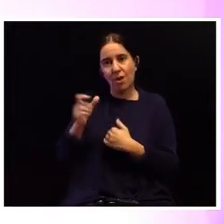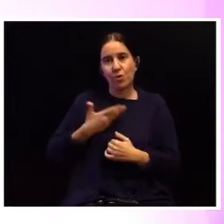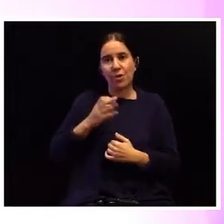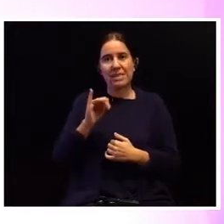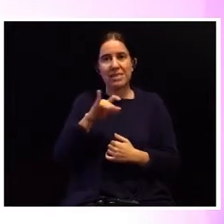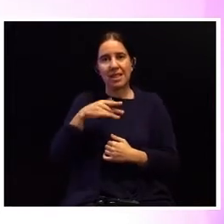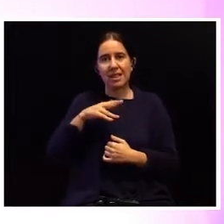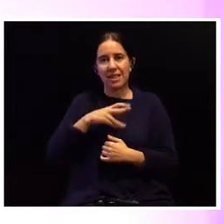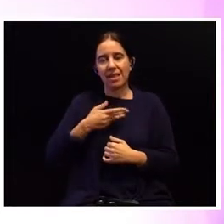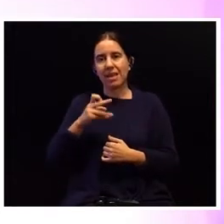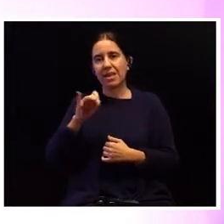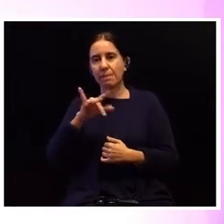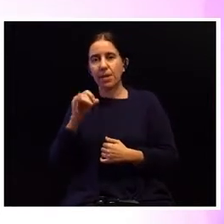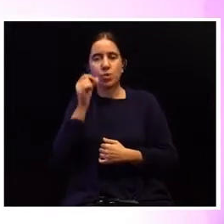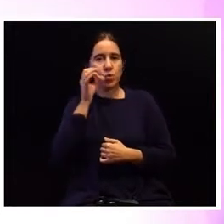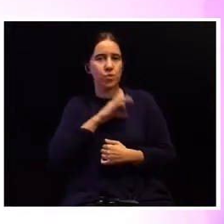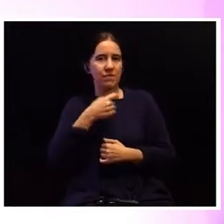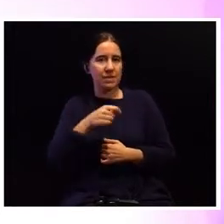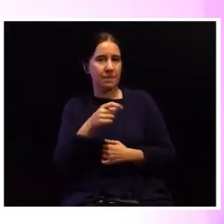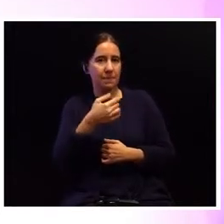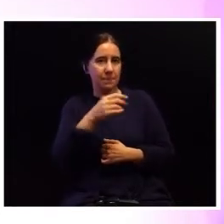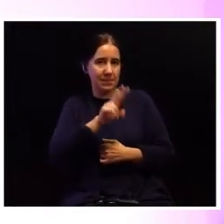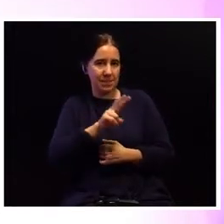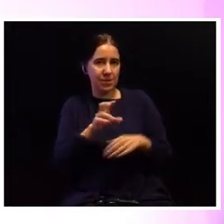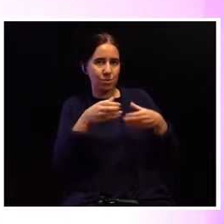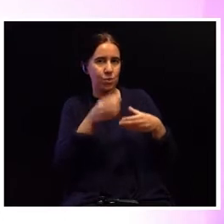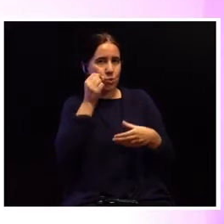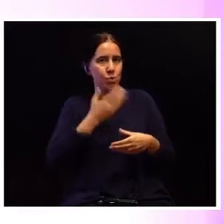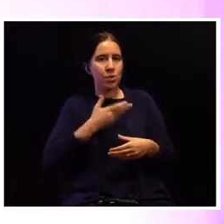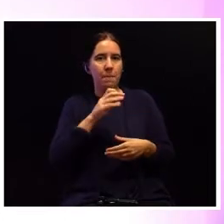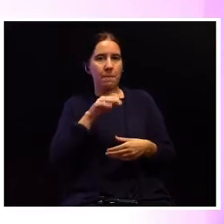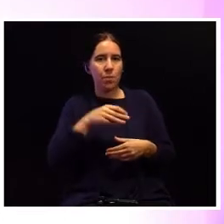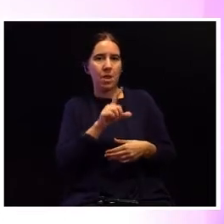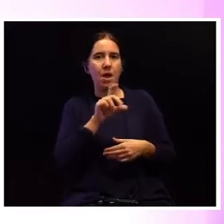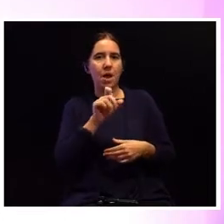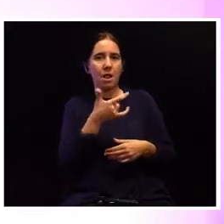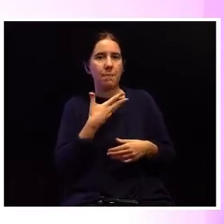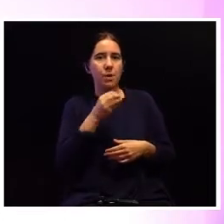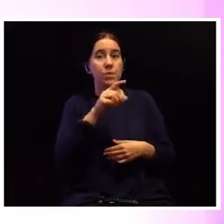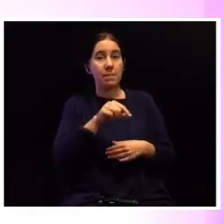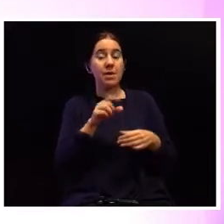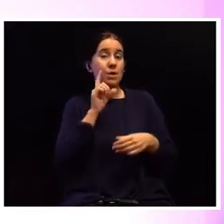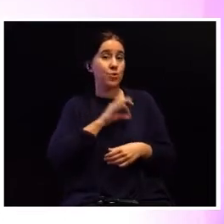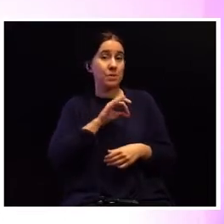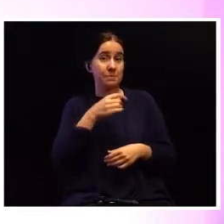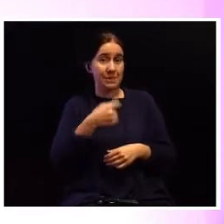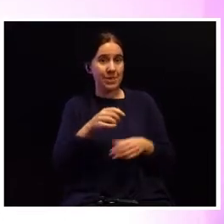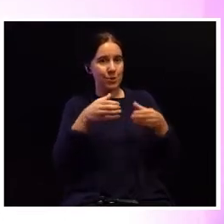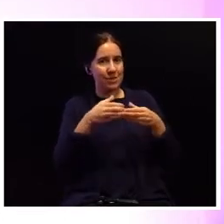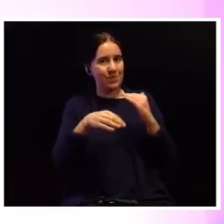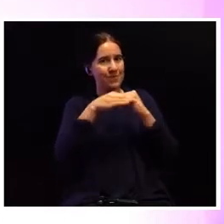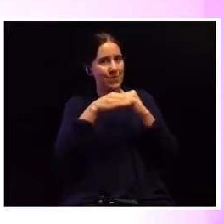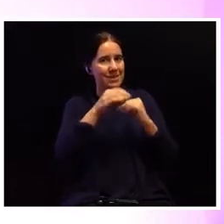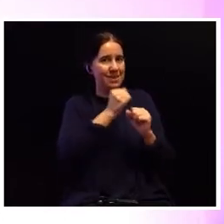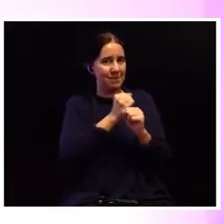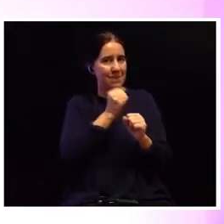E o senhor Vice-Presidente da Comissão, o doutor Manuel Alvano. Cumprimento também a senhora Presidente da Comissão para a Igualdade no Trabalho e no